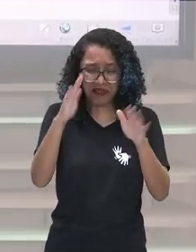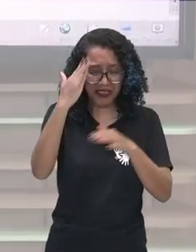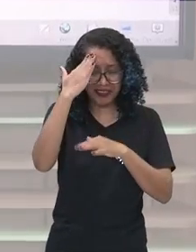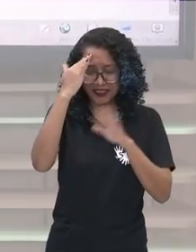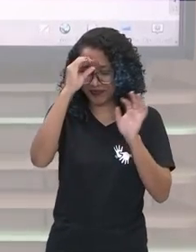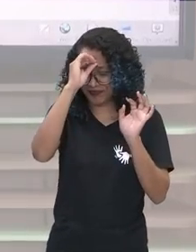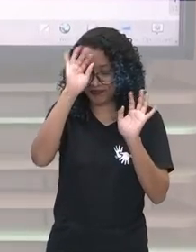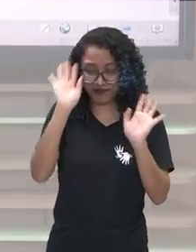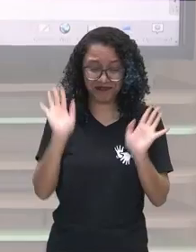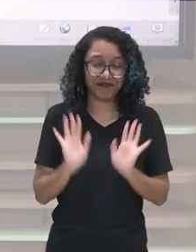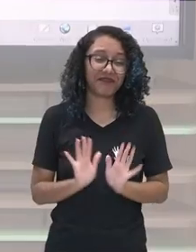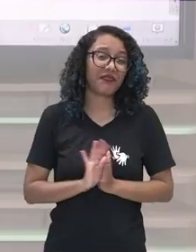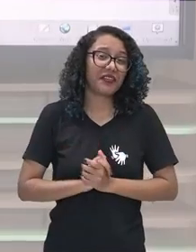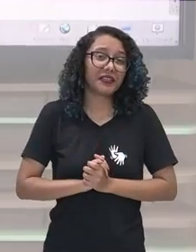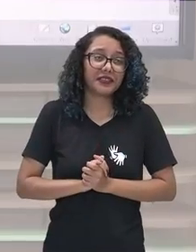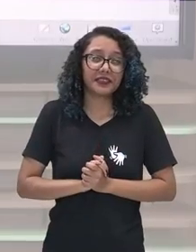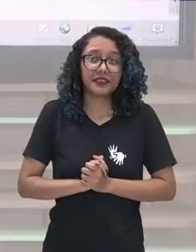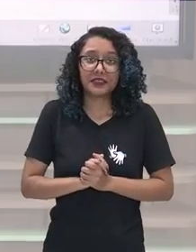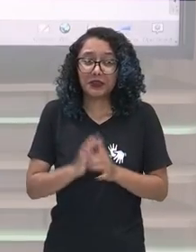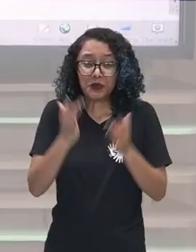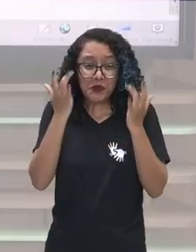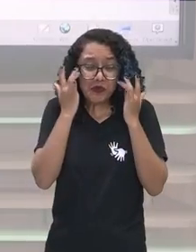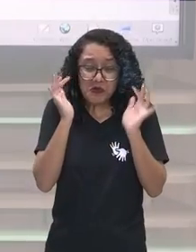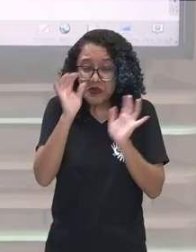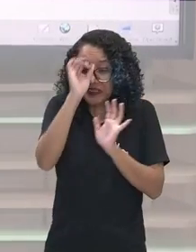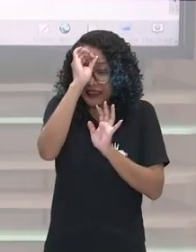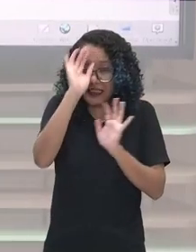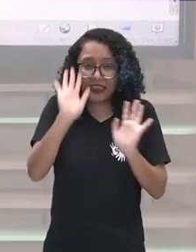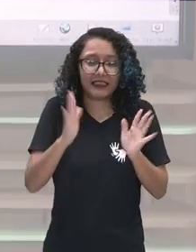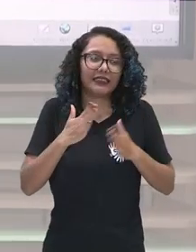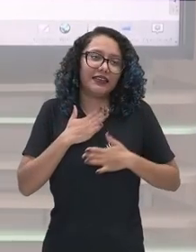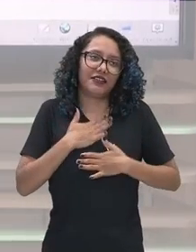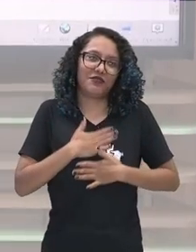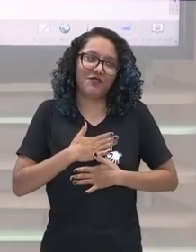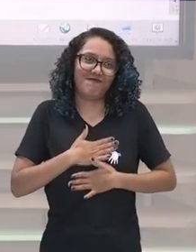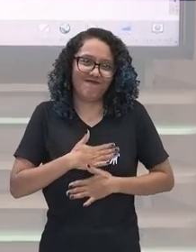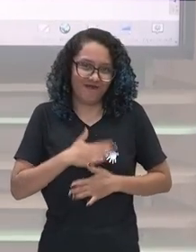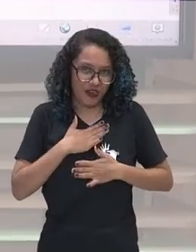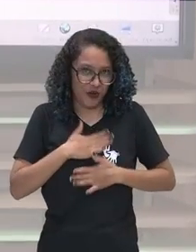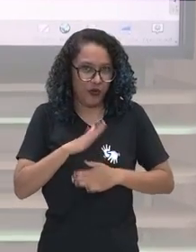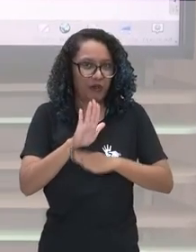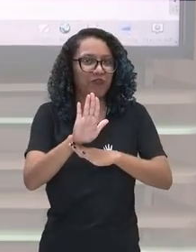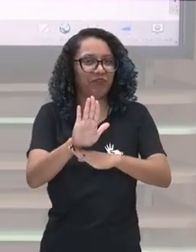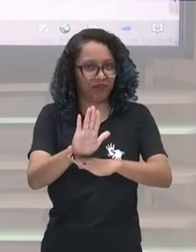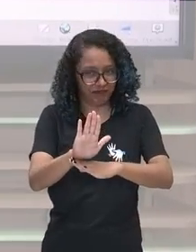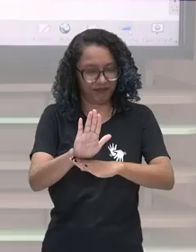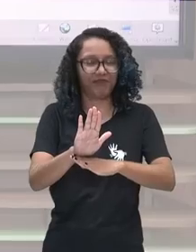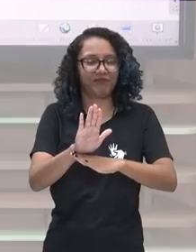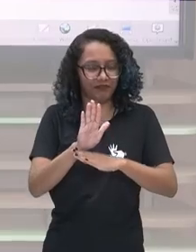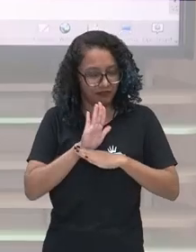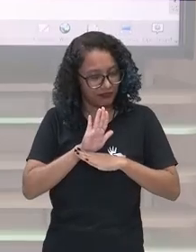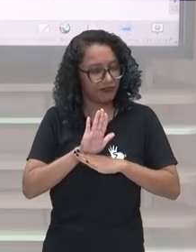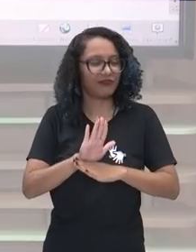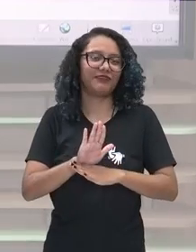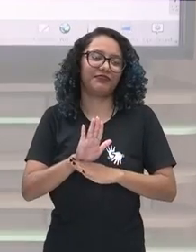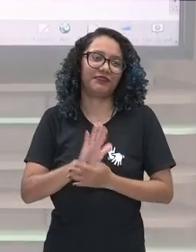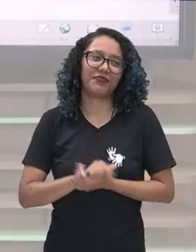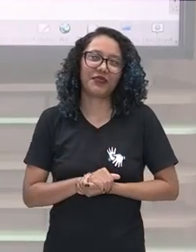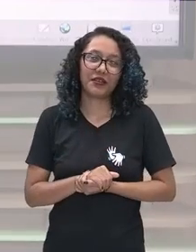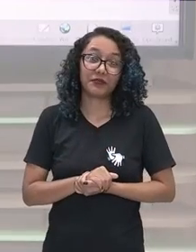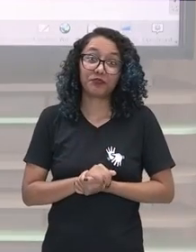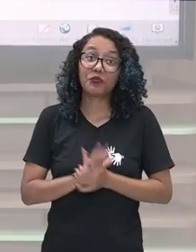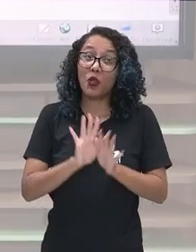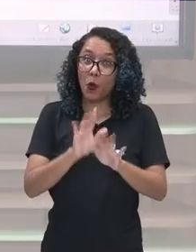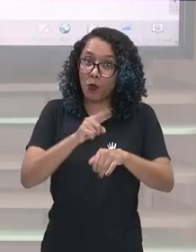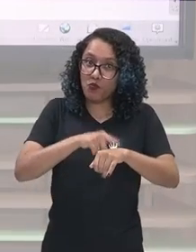nada, eu não sei pra onde vai, mas acalma o teu coração, que eu tô aqui pra te ajudar, ok? Quando vocês forem